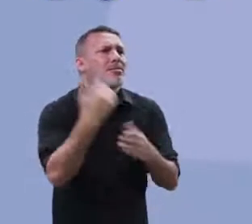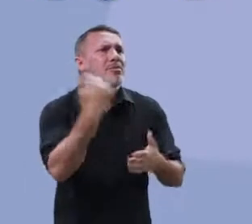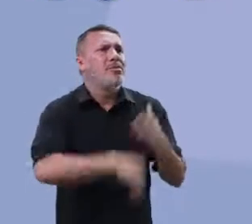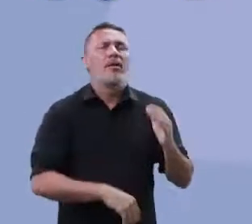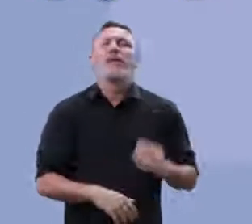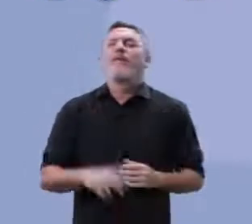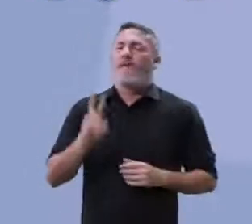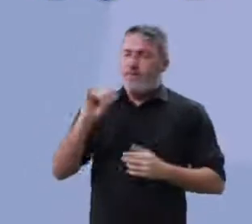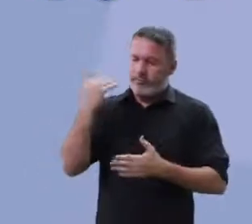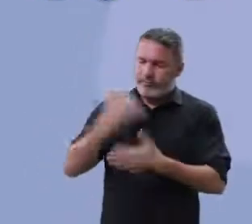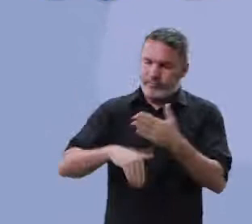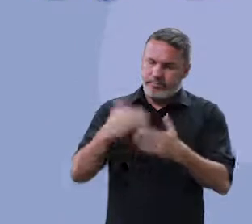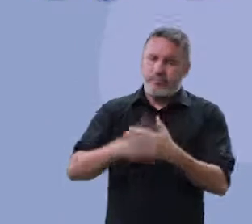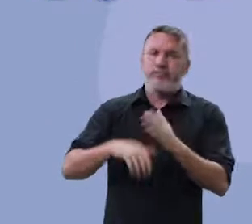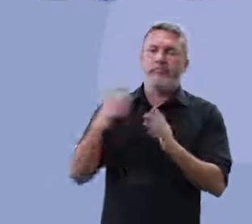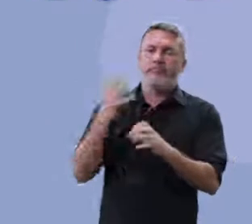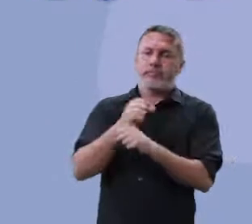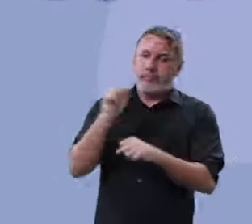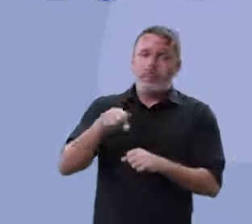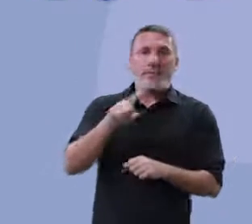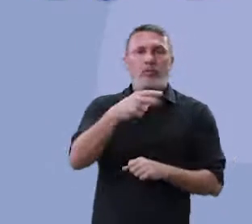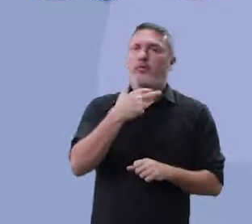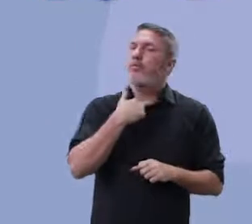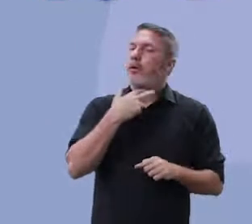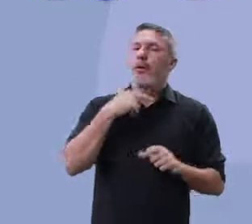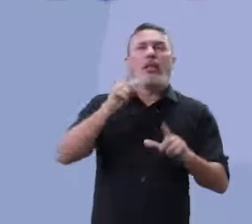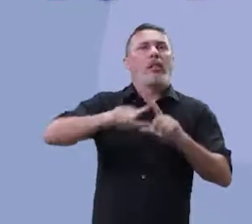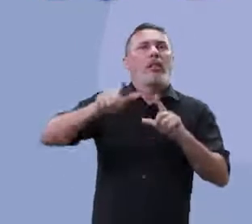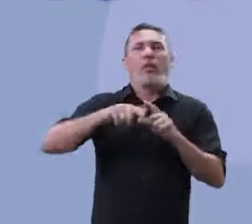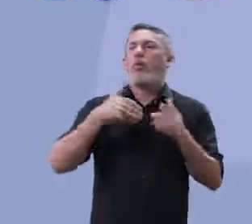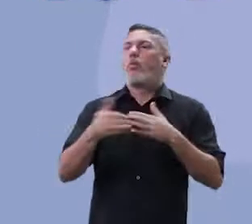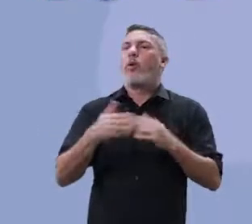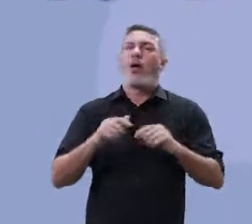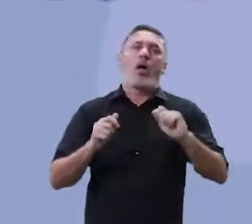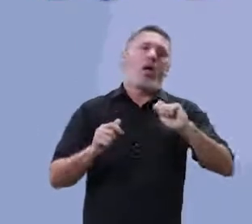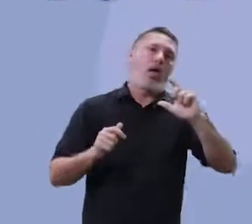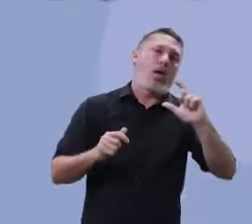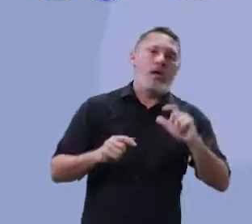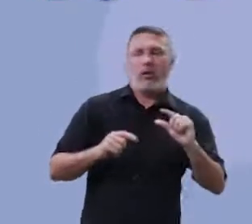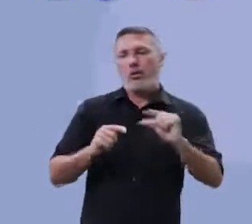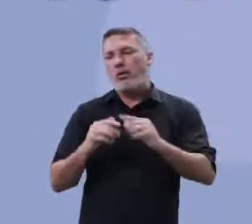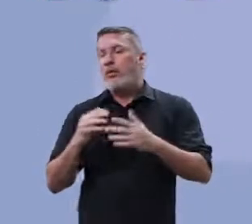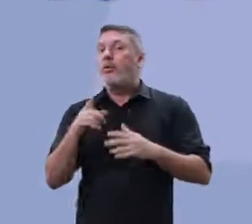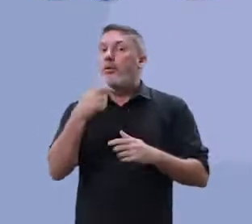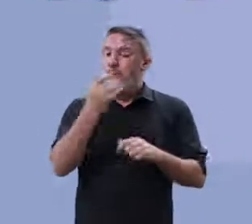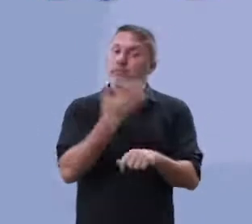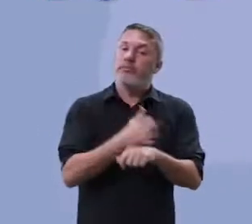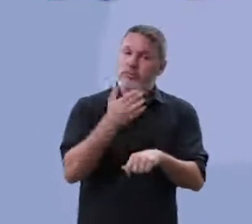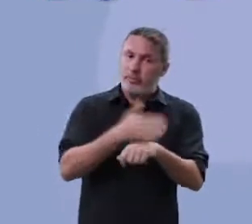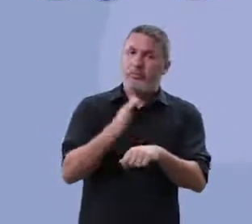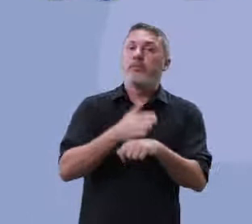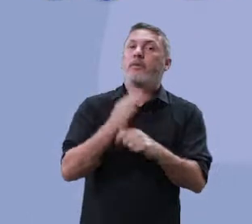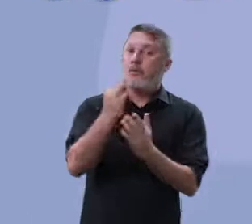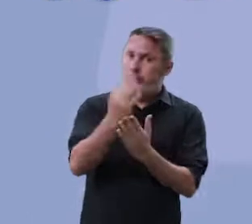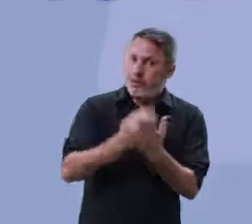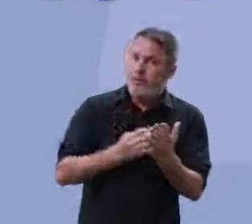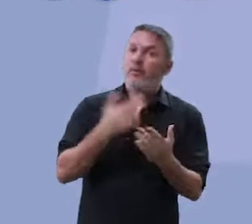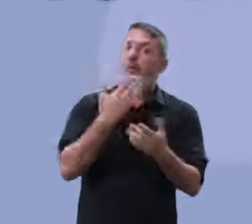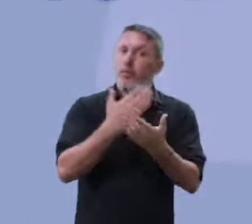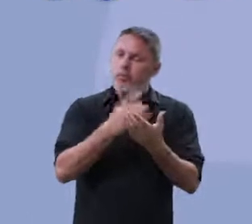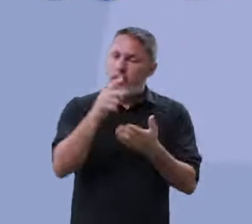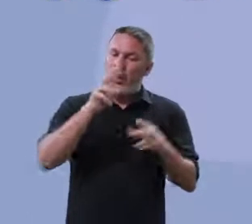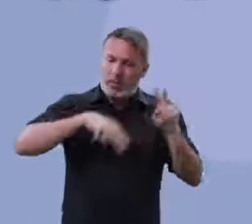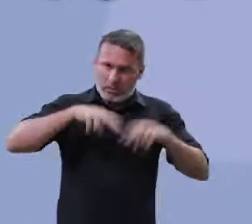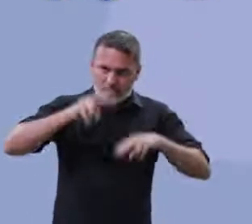penalizado. Então você tem que tomar muito cuidado com a letra. Você não pode fazer um ar de forma, fazer um ar cocevo. Comece a trabalhar isso no seu texto.